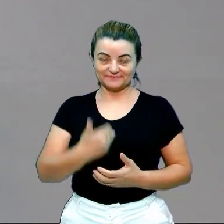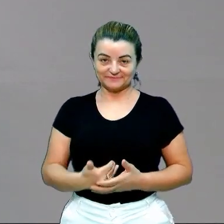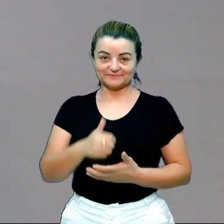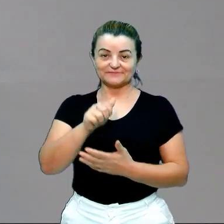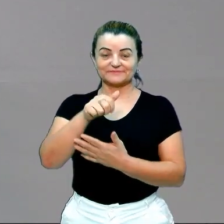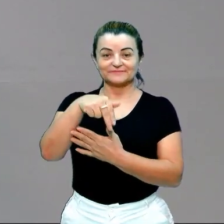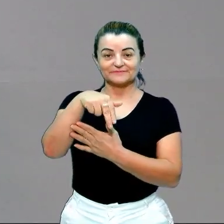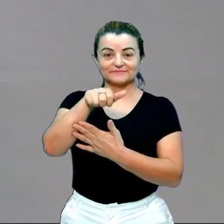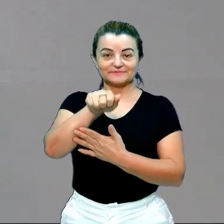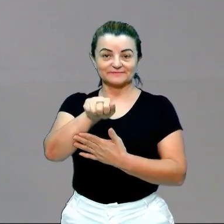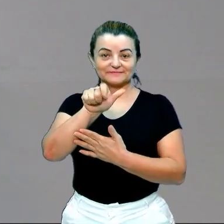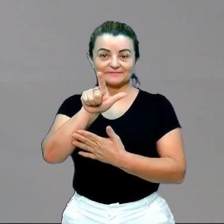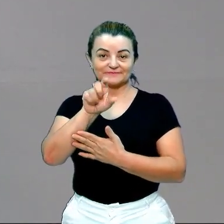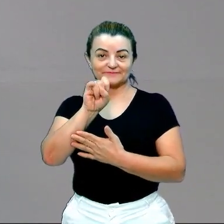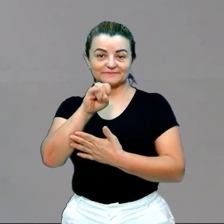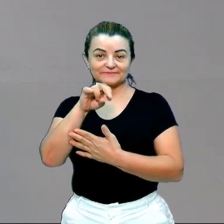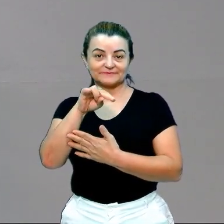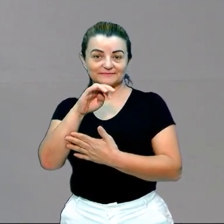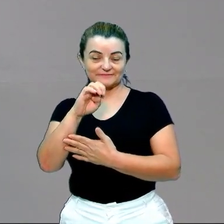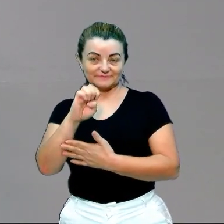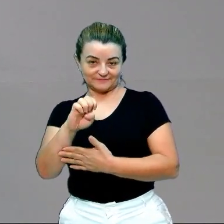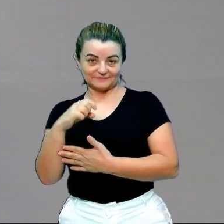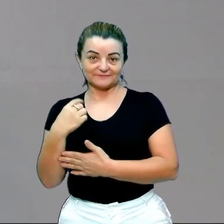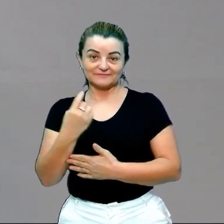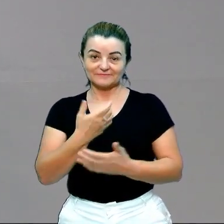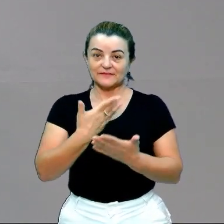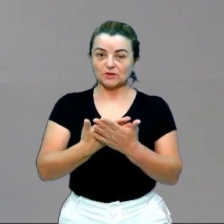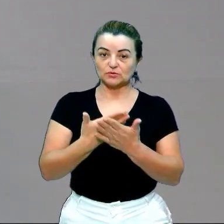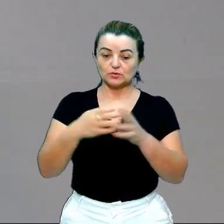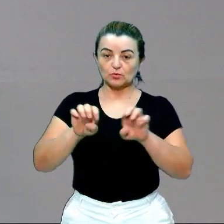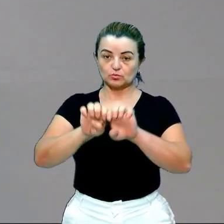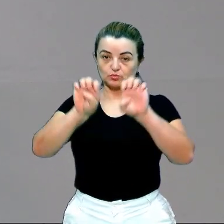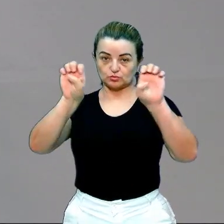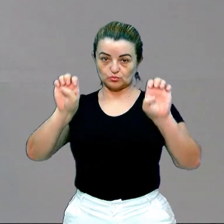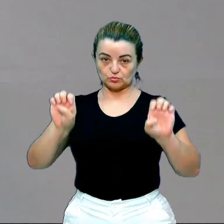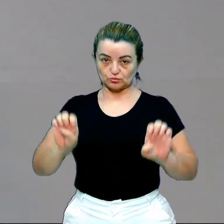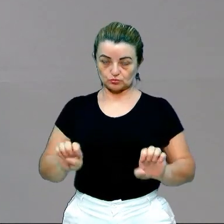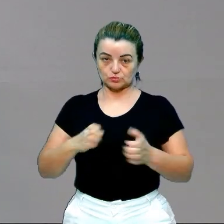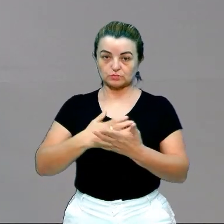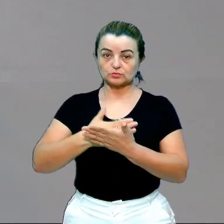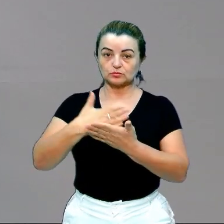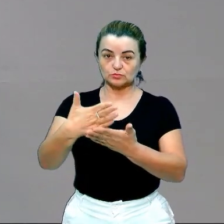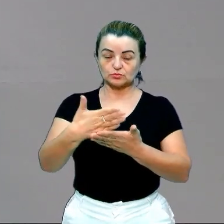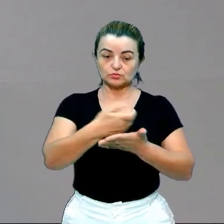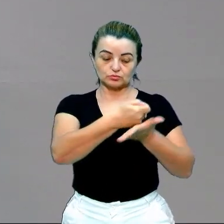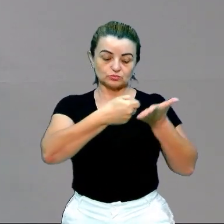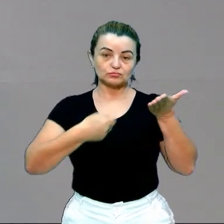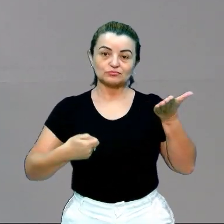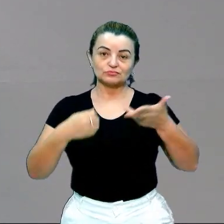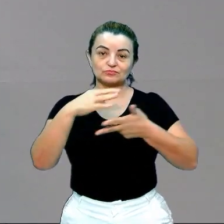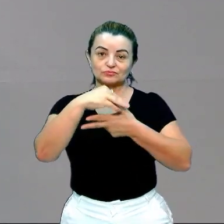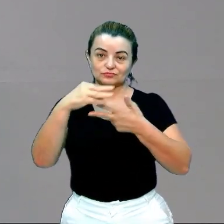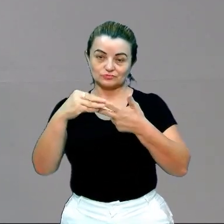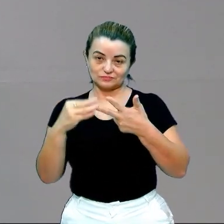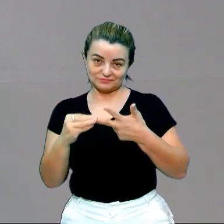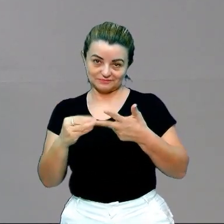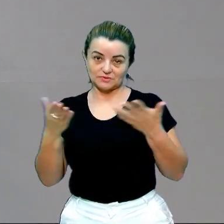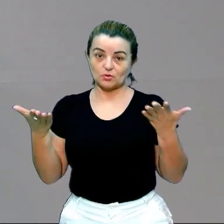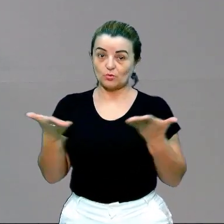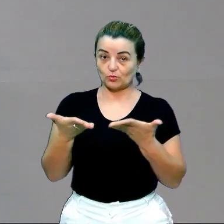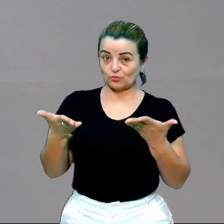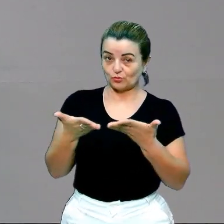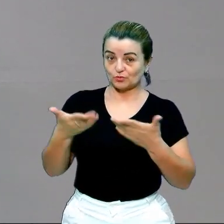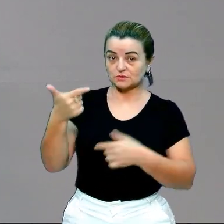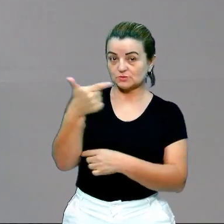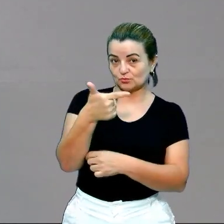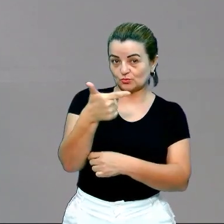Naraline Menezes e nós estamos estudando a estrutura da introdução da redação do Enem. Hoje nós iremos para a